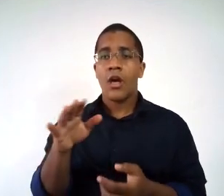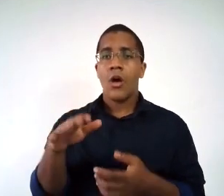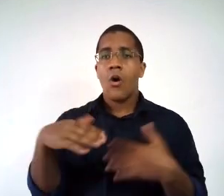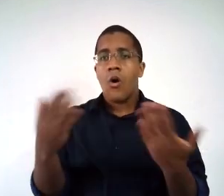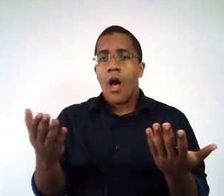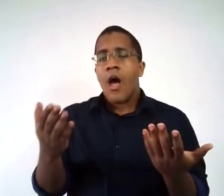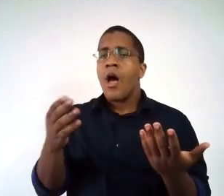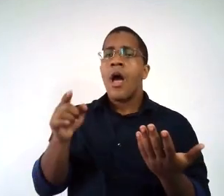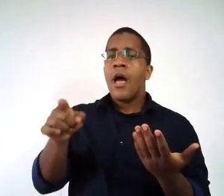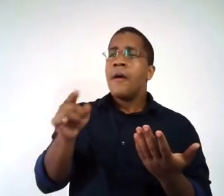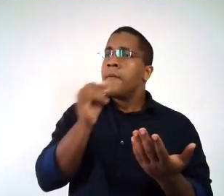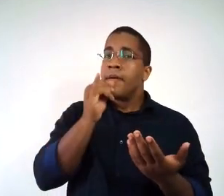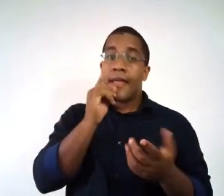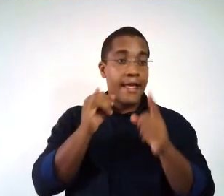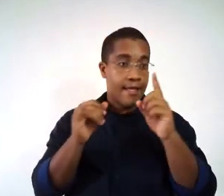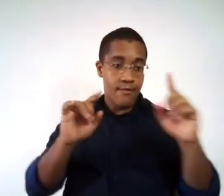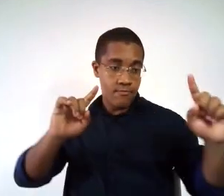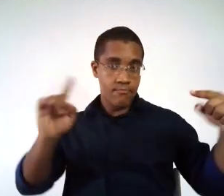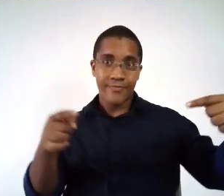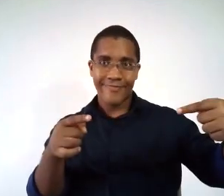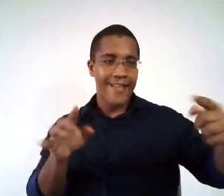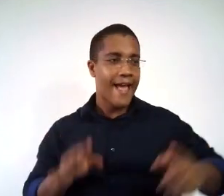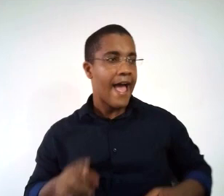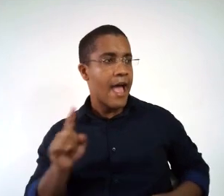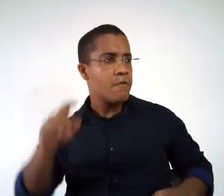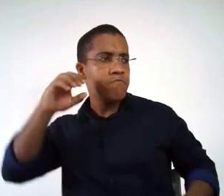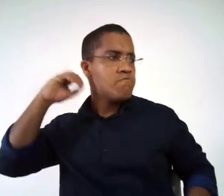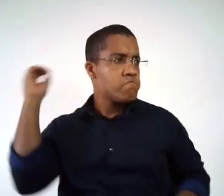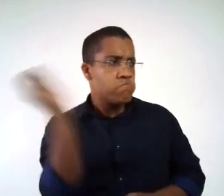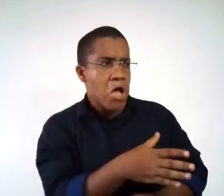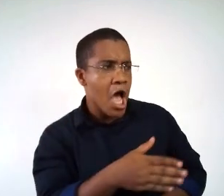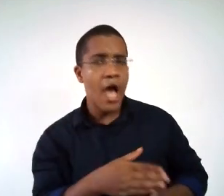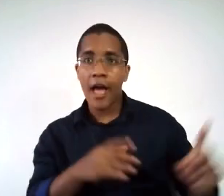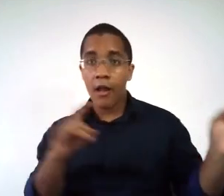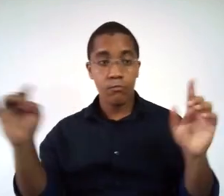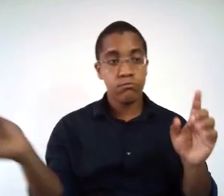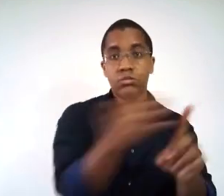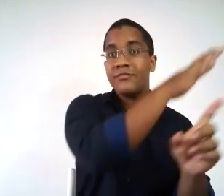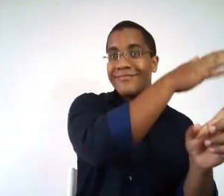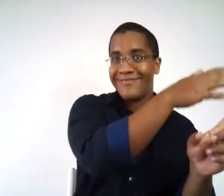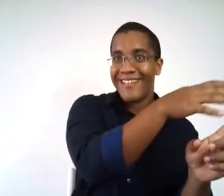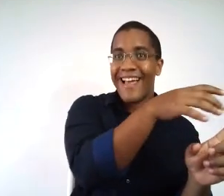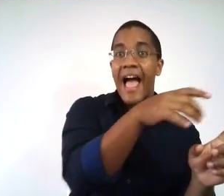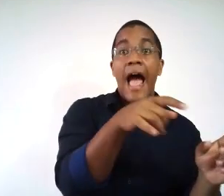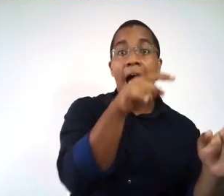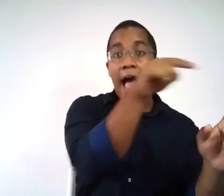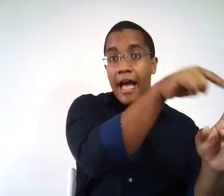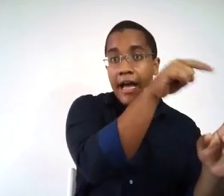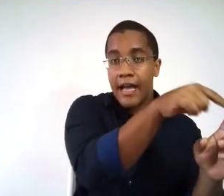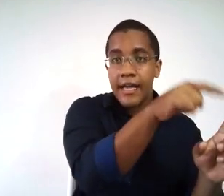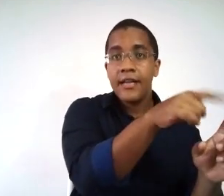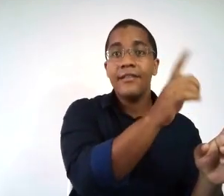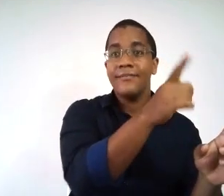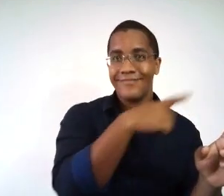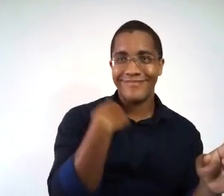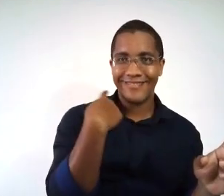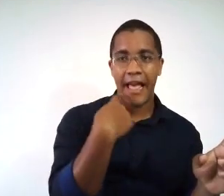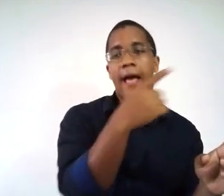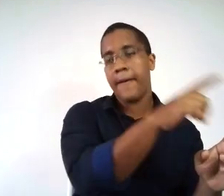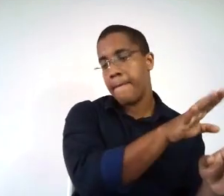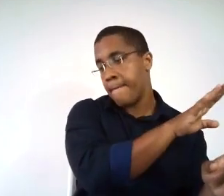exemplo, quando o adversário é, entre aspas, queimado. Ele pode ir para a parte do